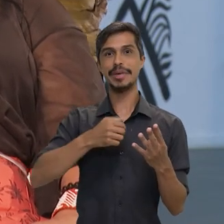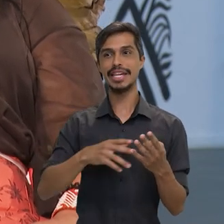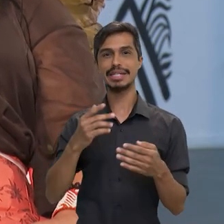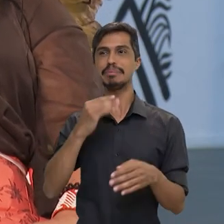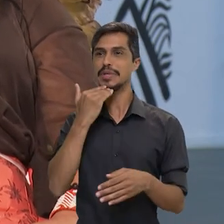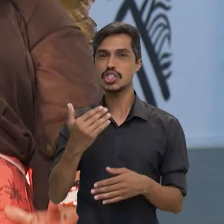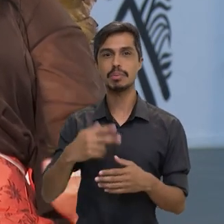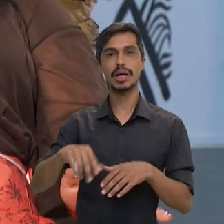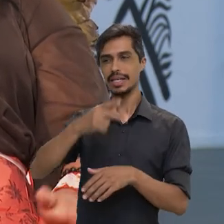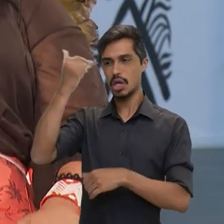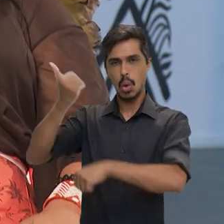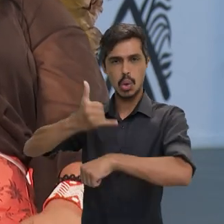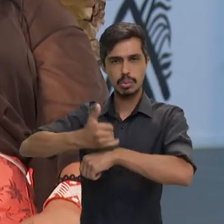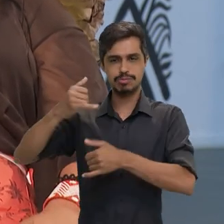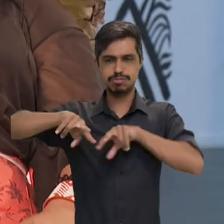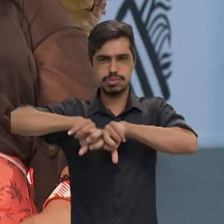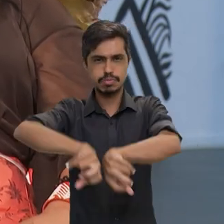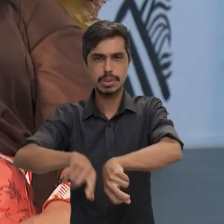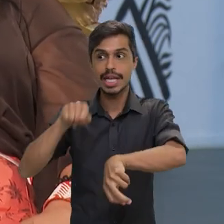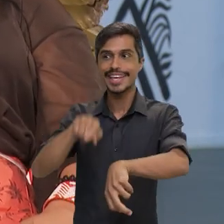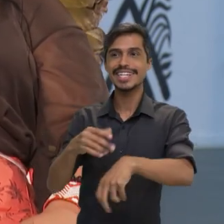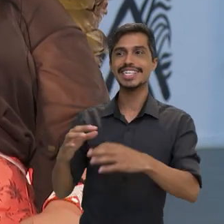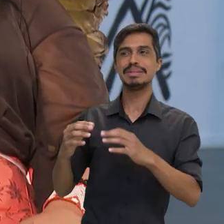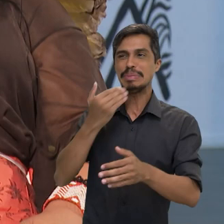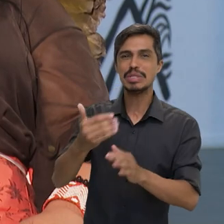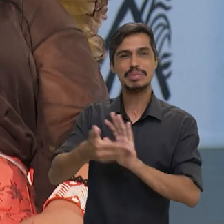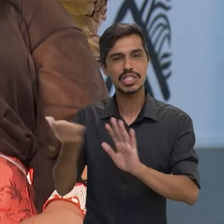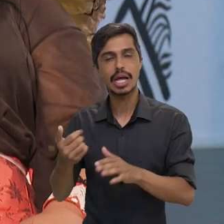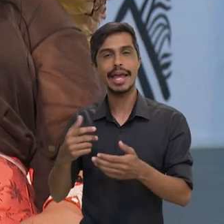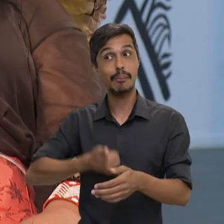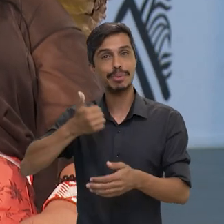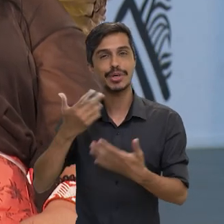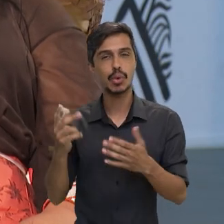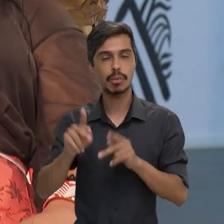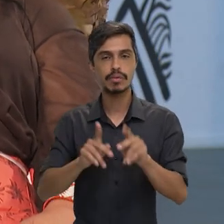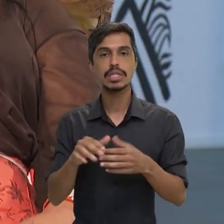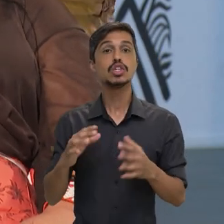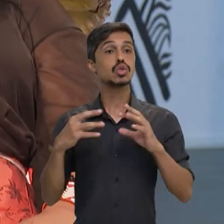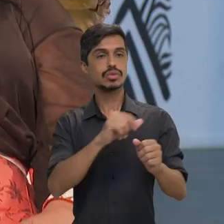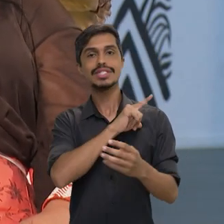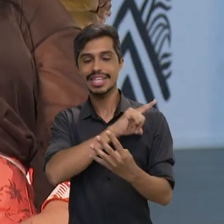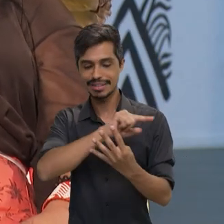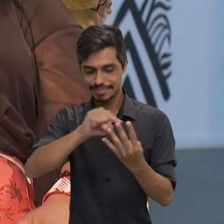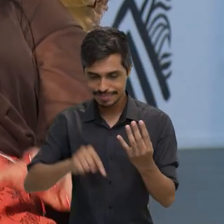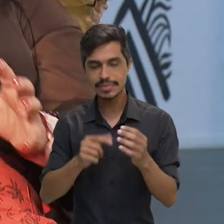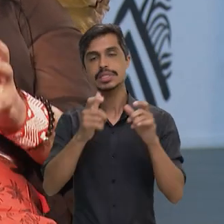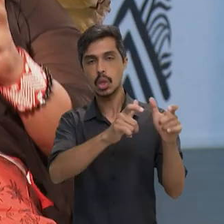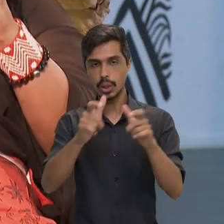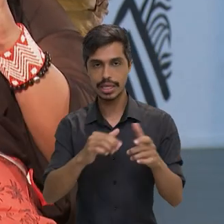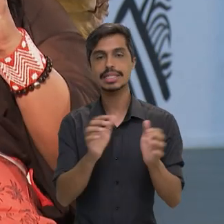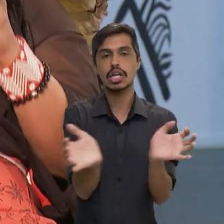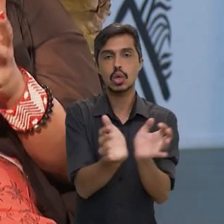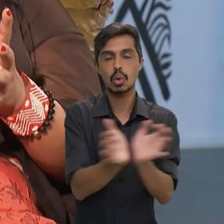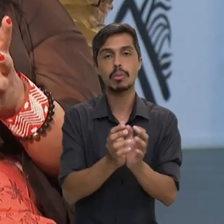retirar os garimpeiros, todas têm povos de recente contato e povos isolados. Então, quando